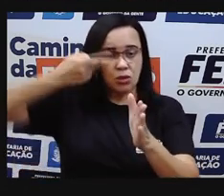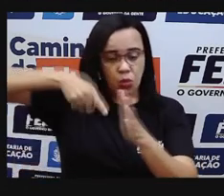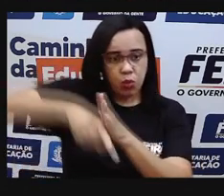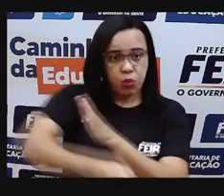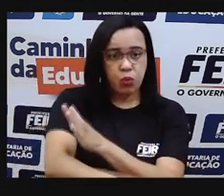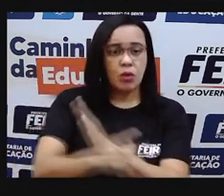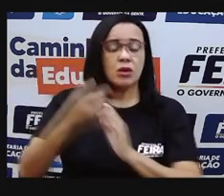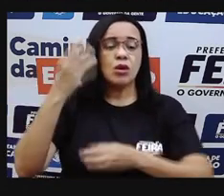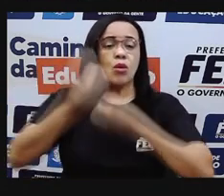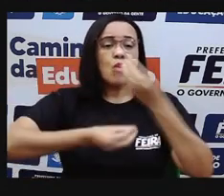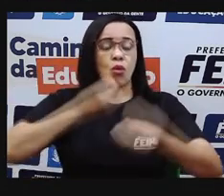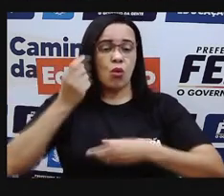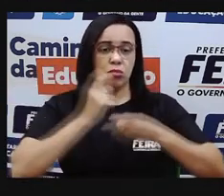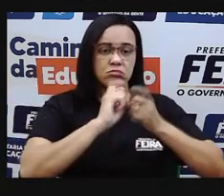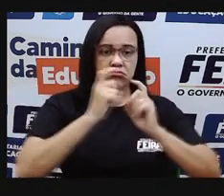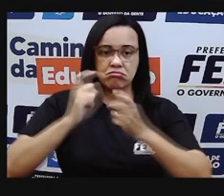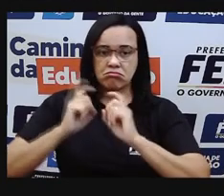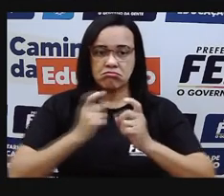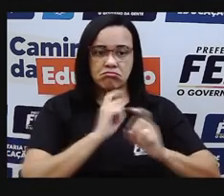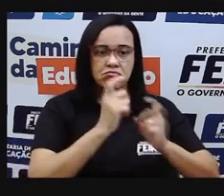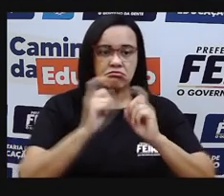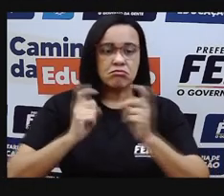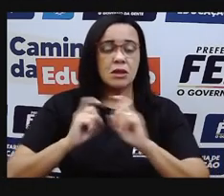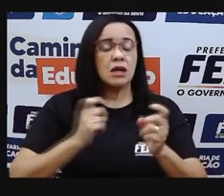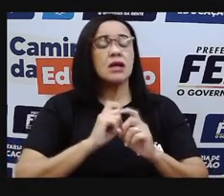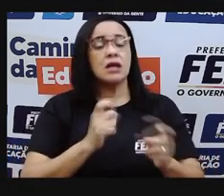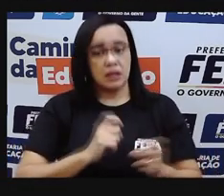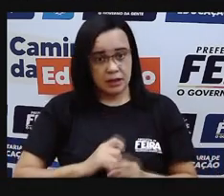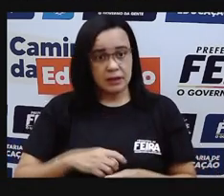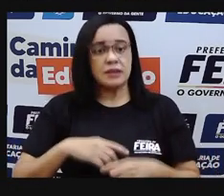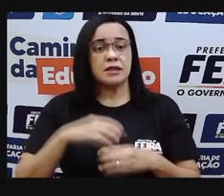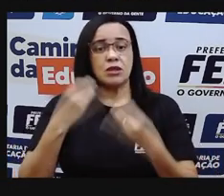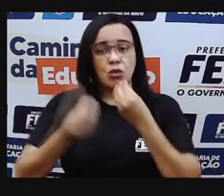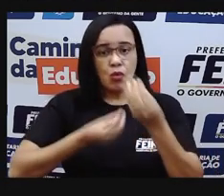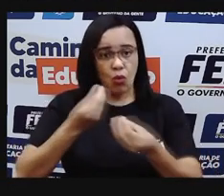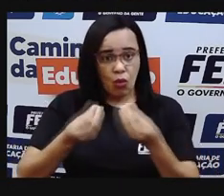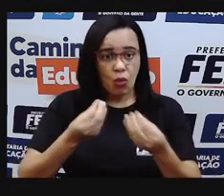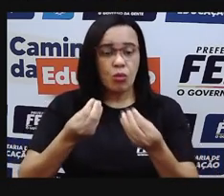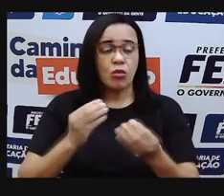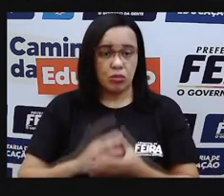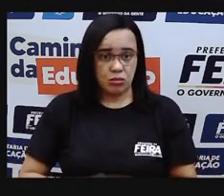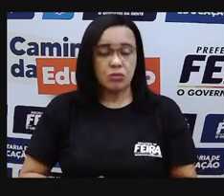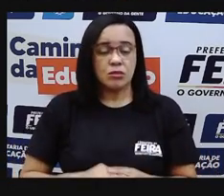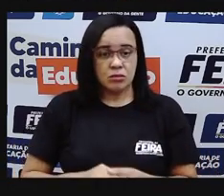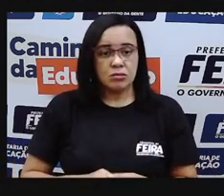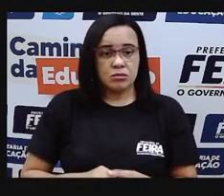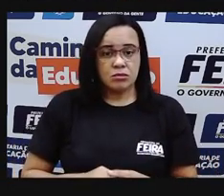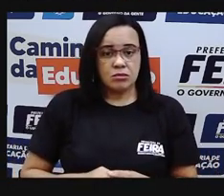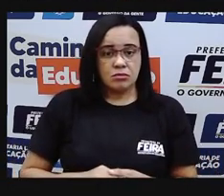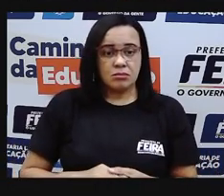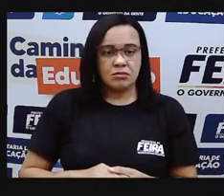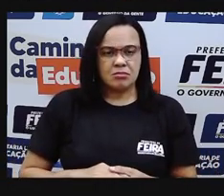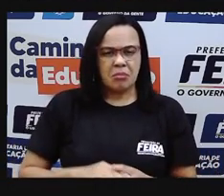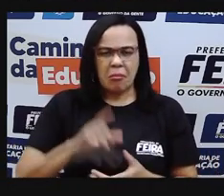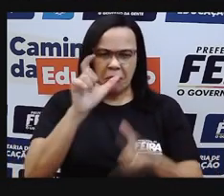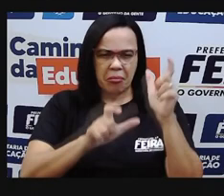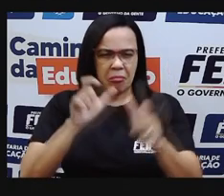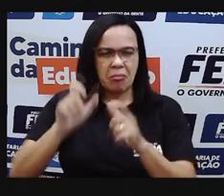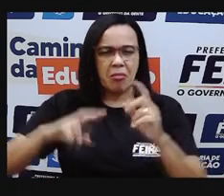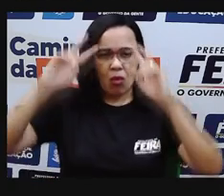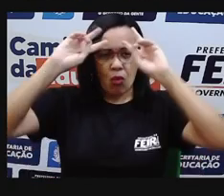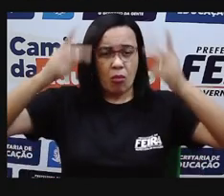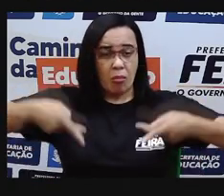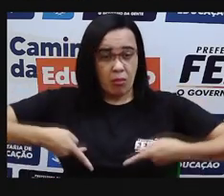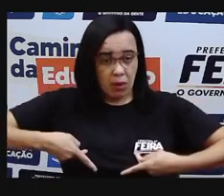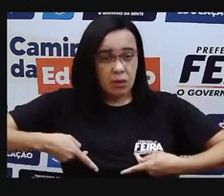mais a nossa discussão sobre esses efeitos da ação humana sobre a